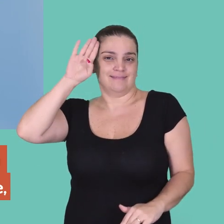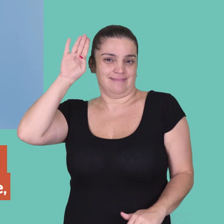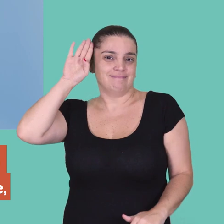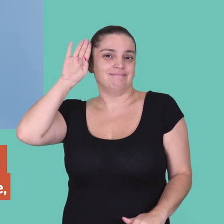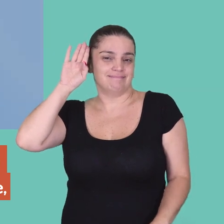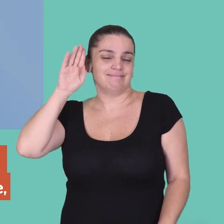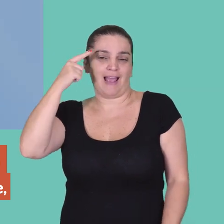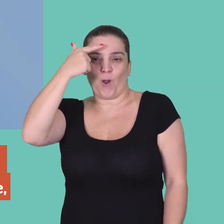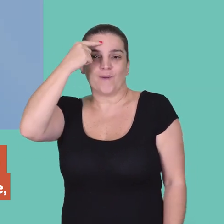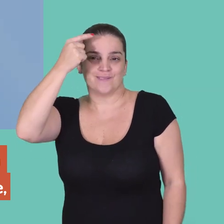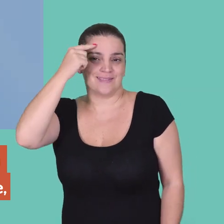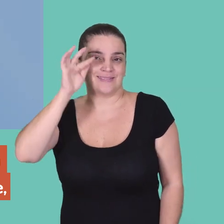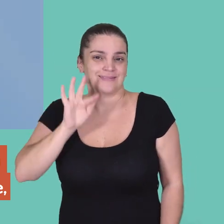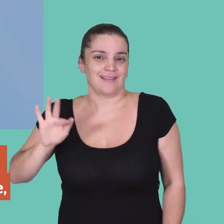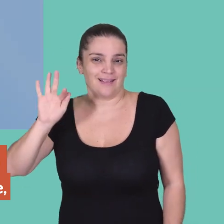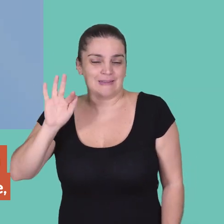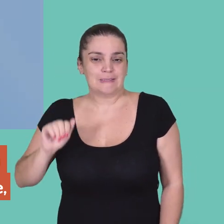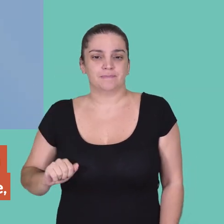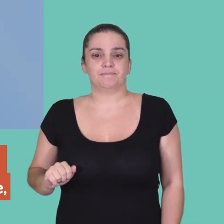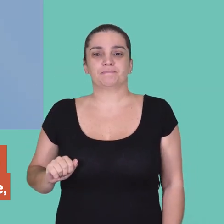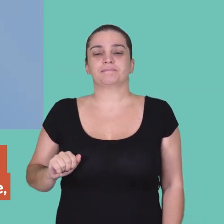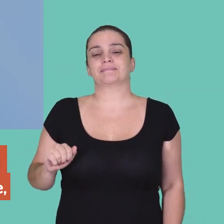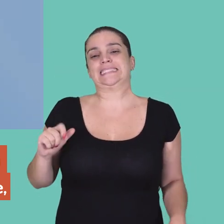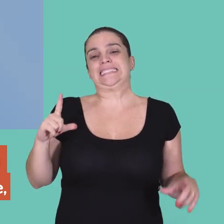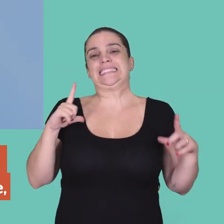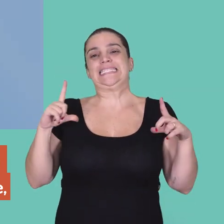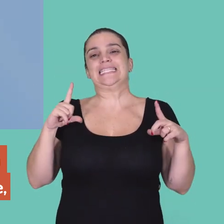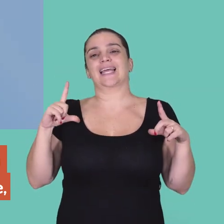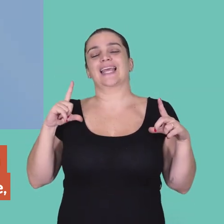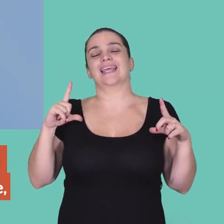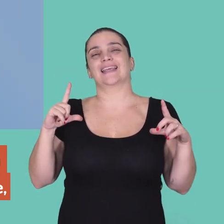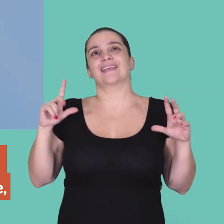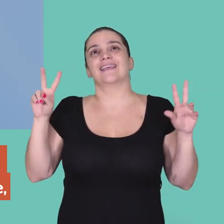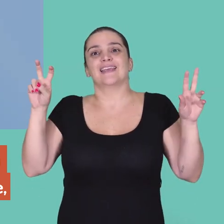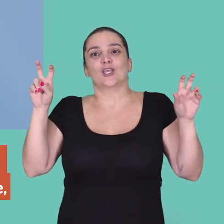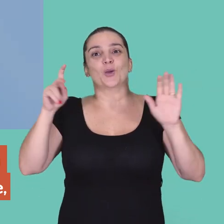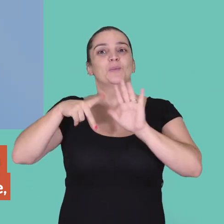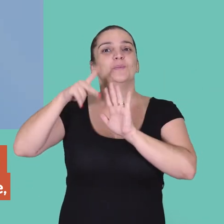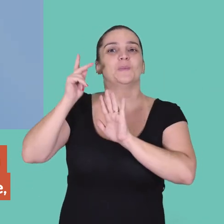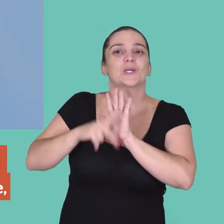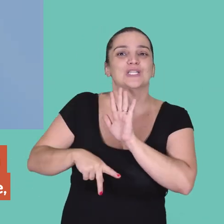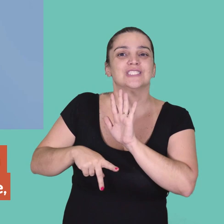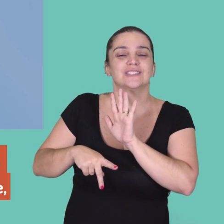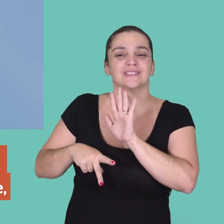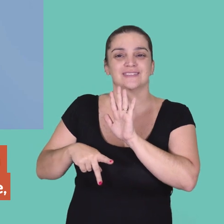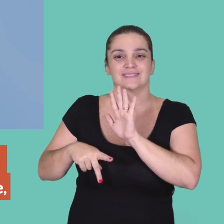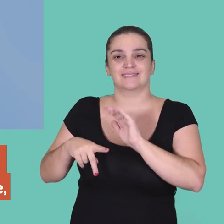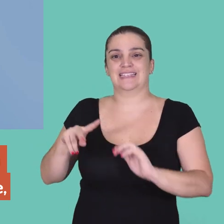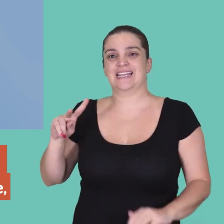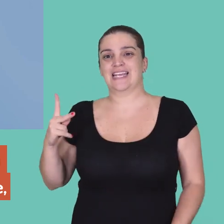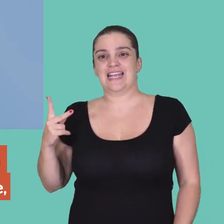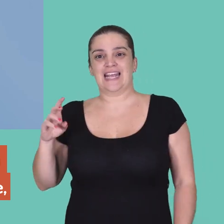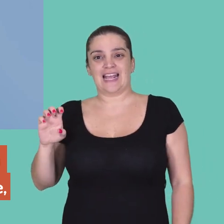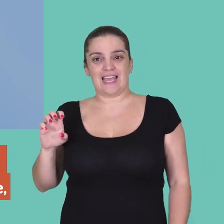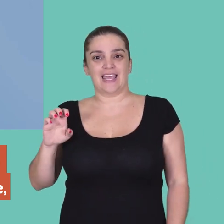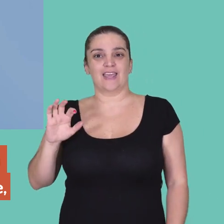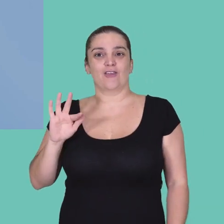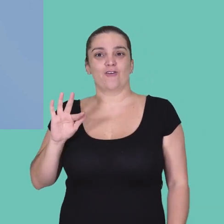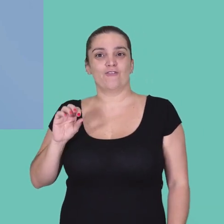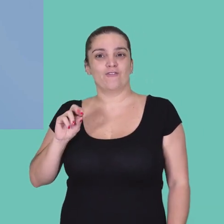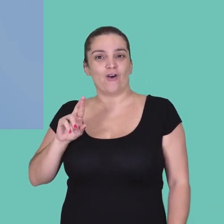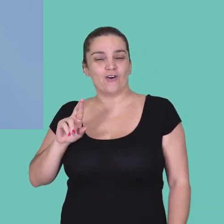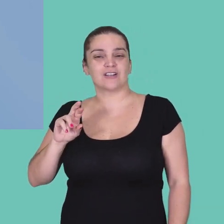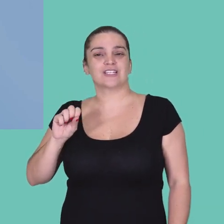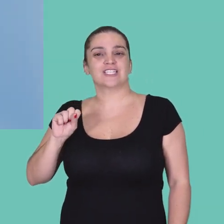Bom, então, nesse sentido, tem aquela assinatura do projeto das HeForShe,